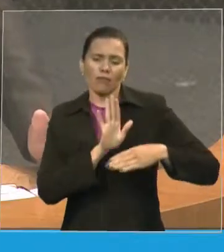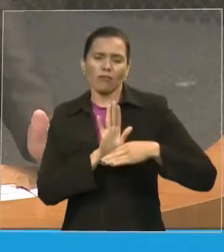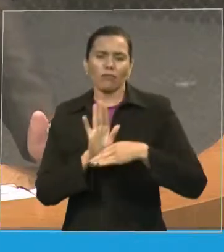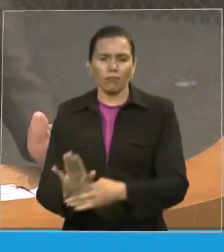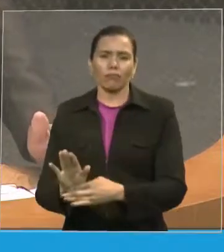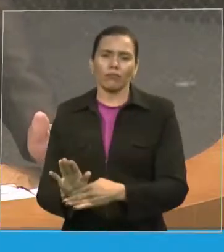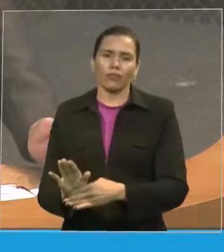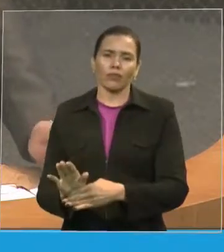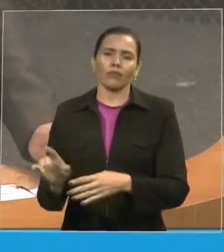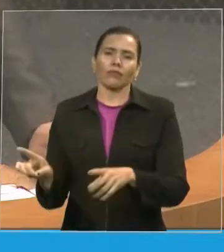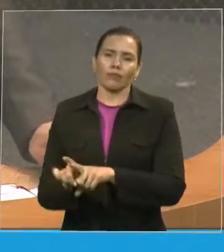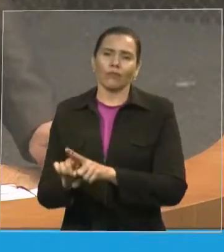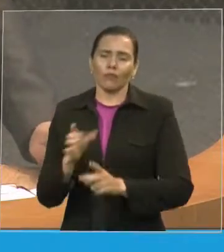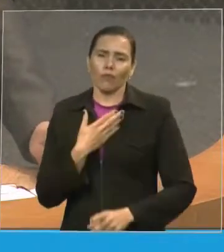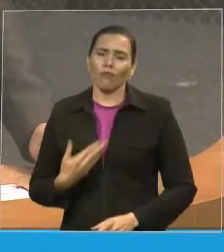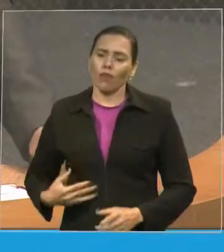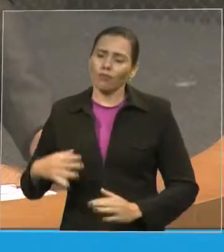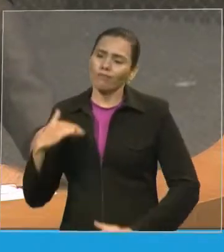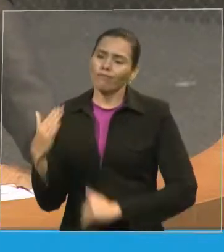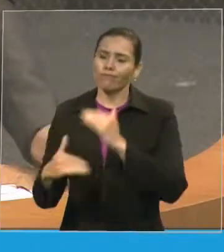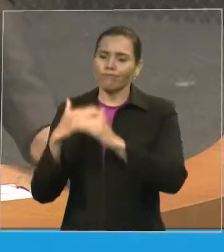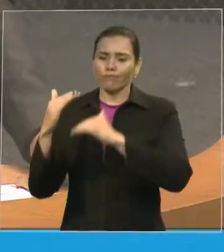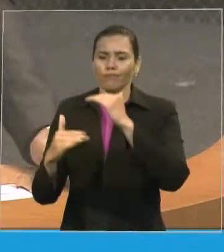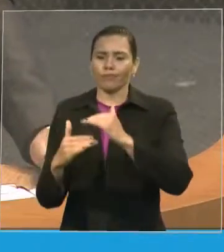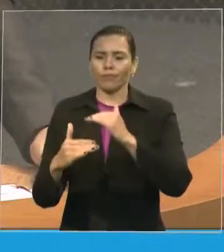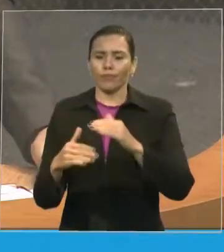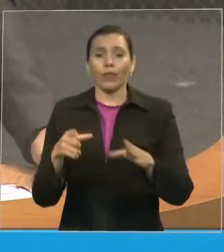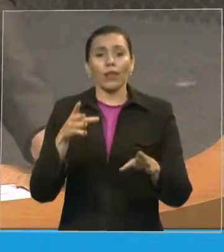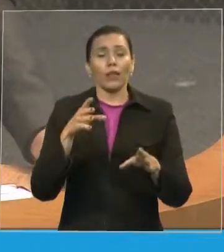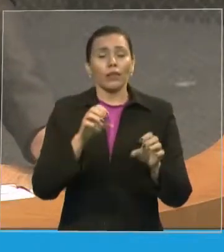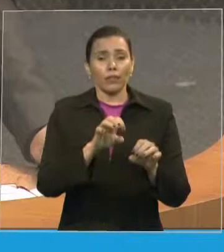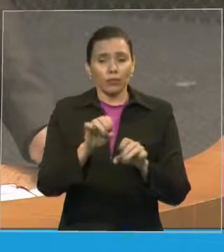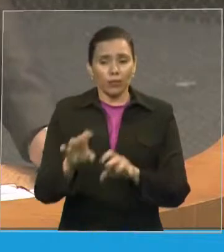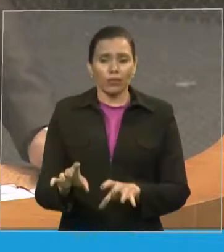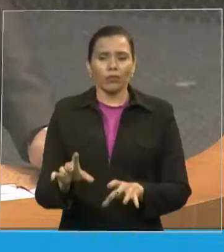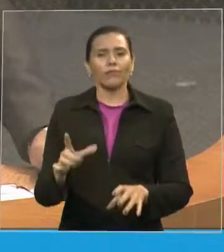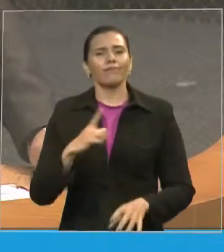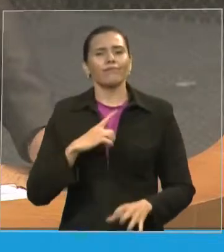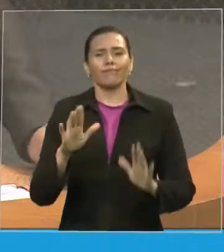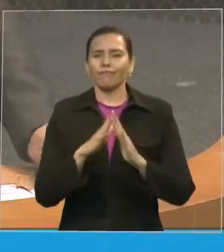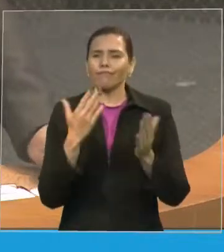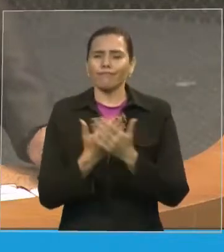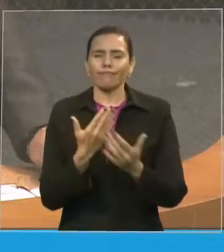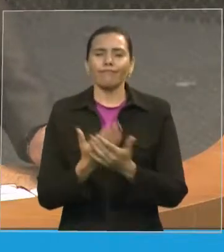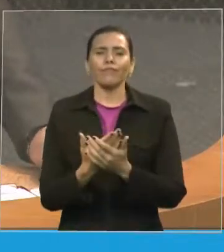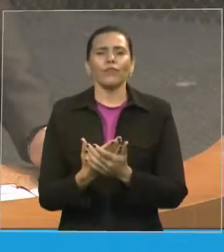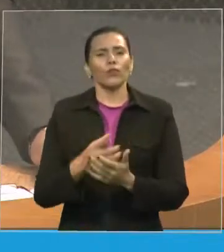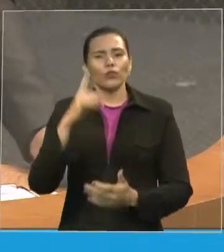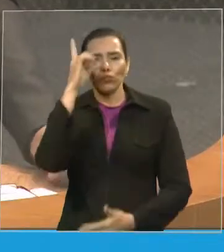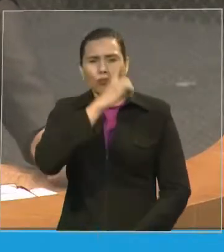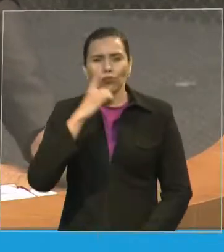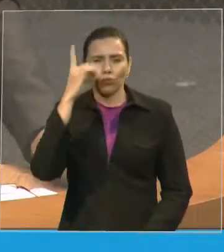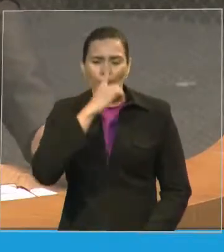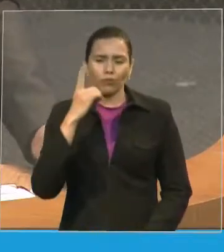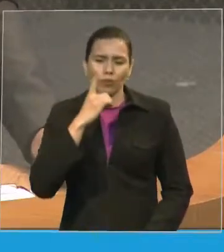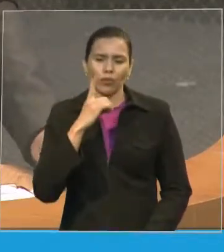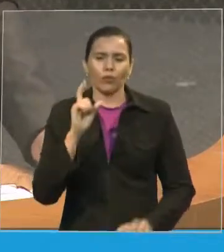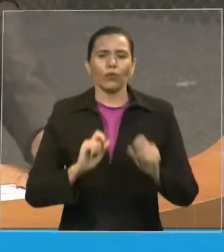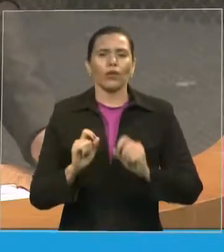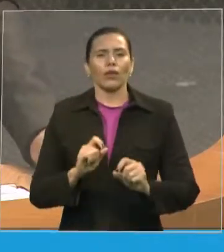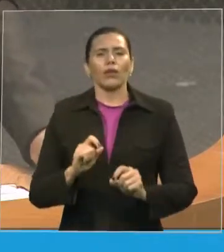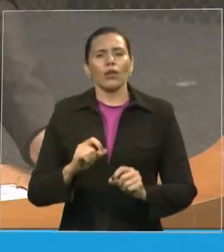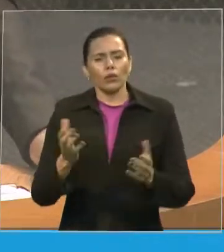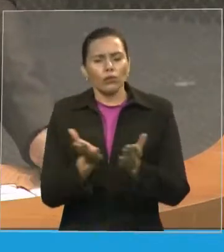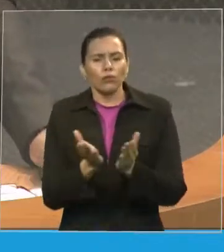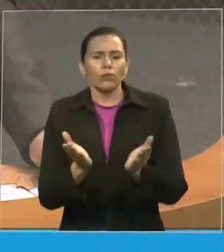nós temos a melhor escola do mundo, chamada Escola Dominical. Onde os irmãos têm prazer em ler e